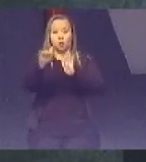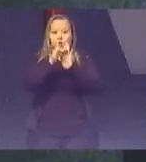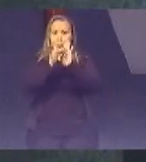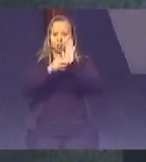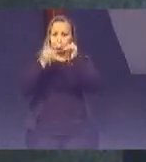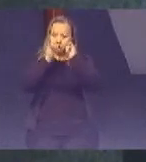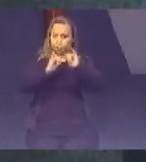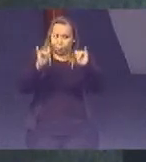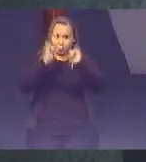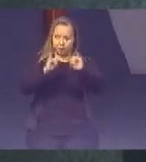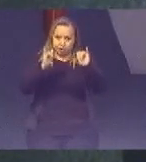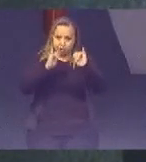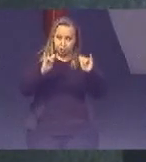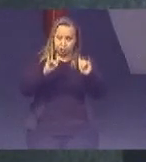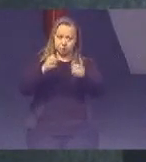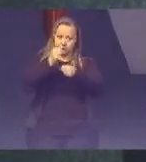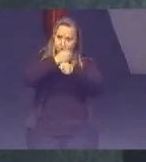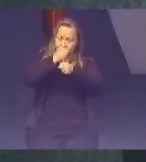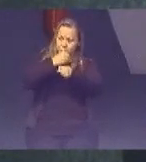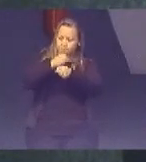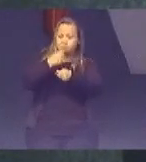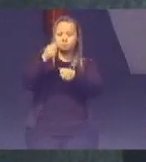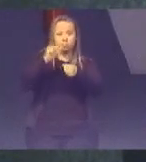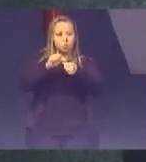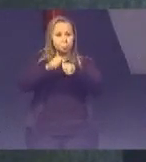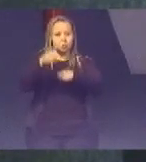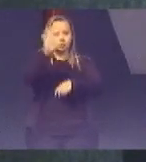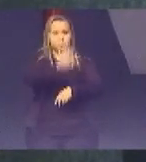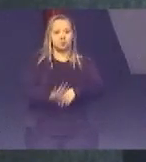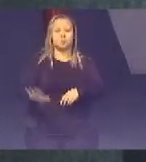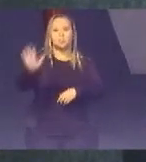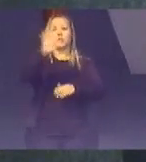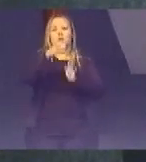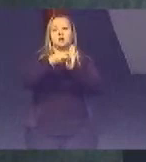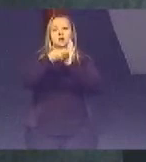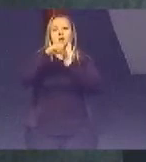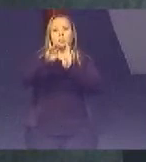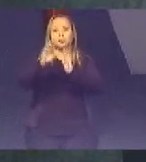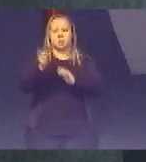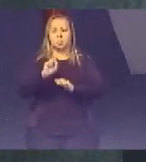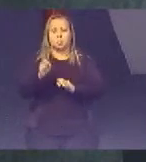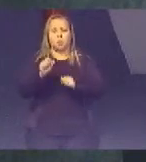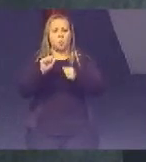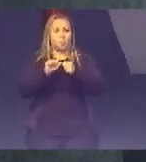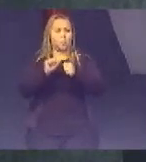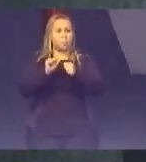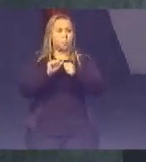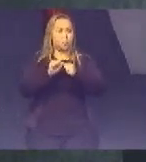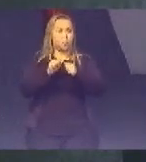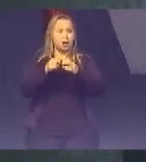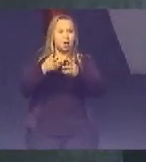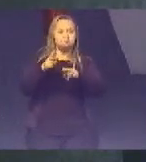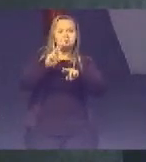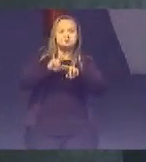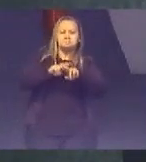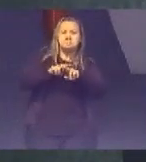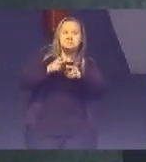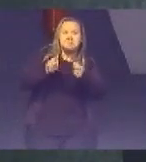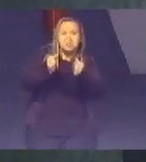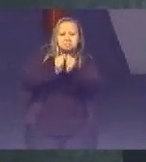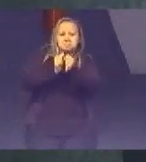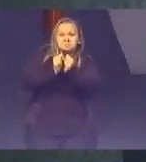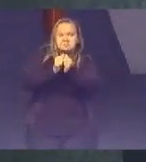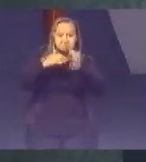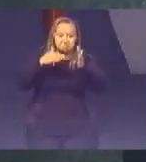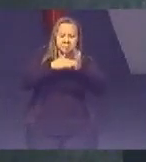Outras informações Para construir Os indicadores Nacionais E não ficar Preso Aos censos Aqueles